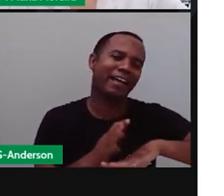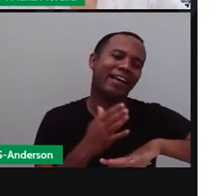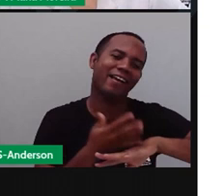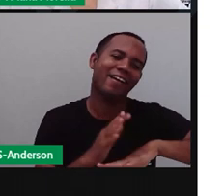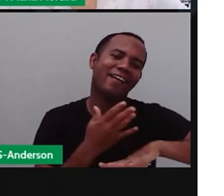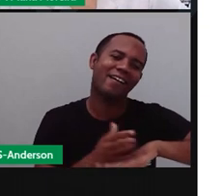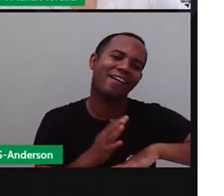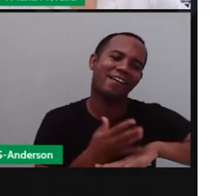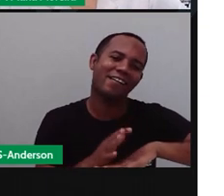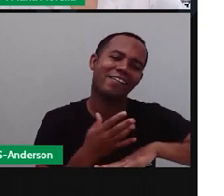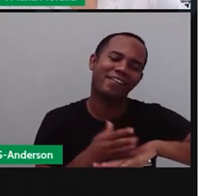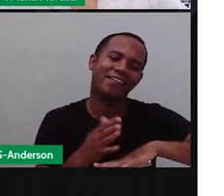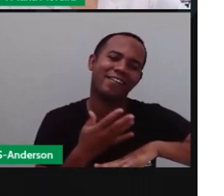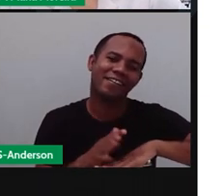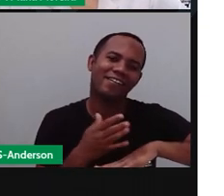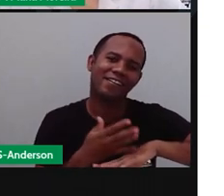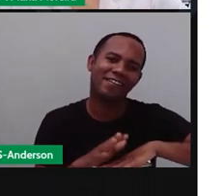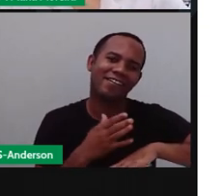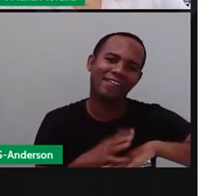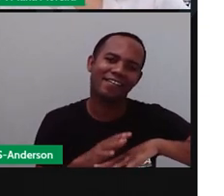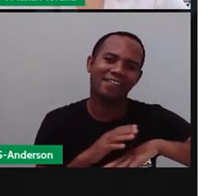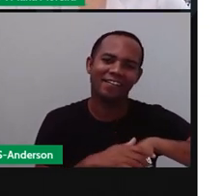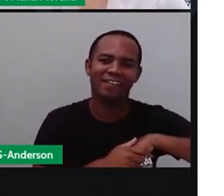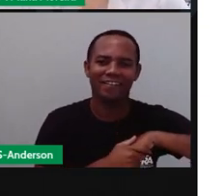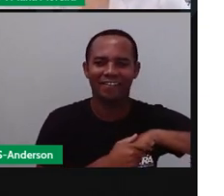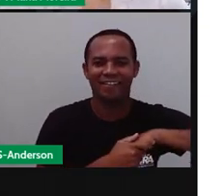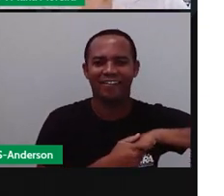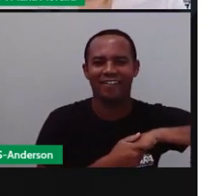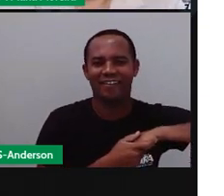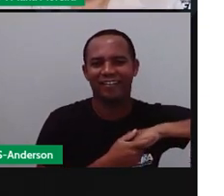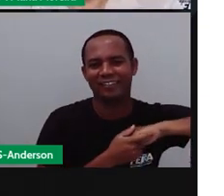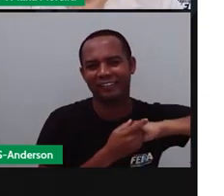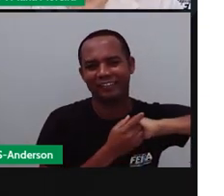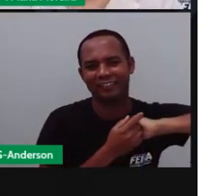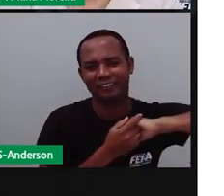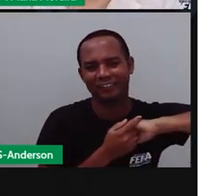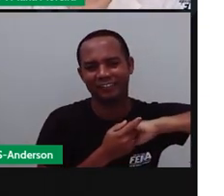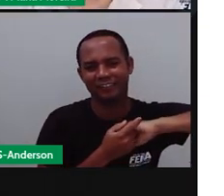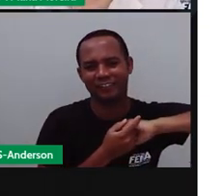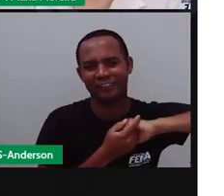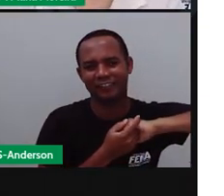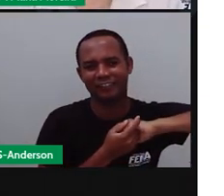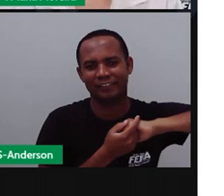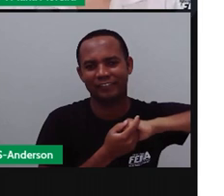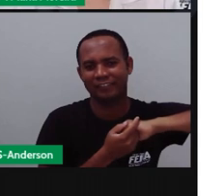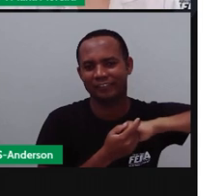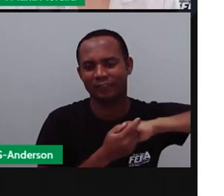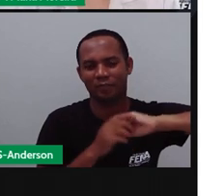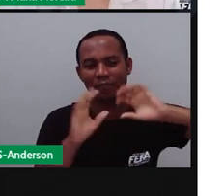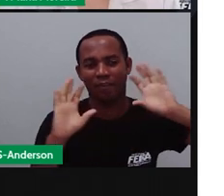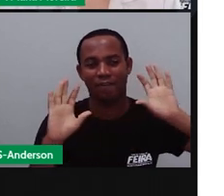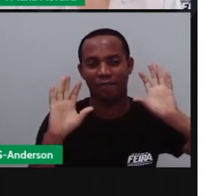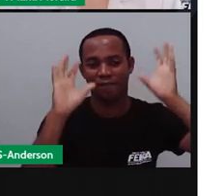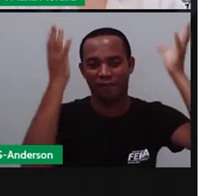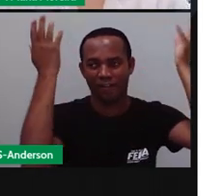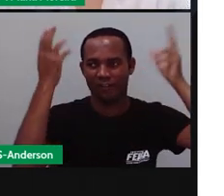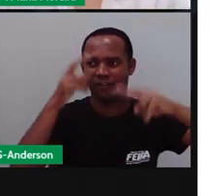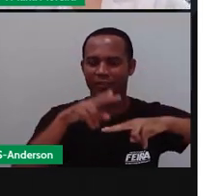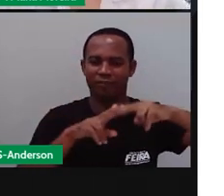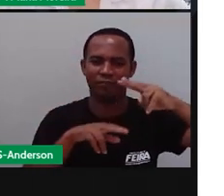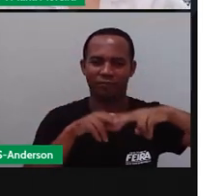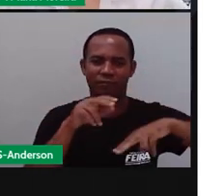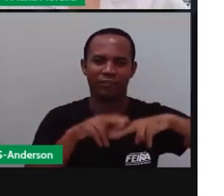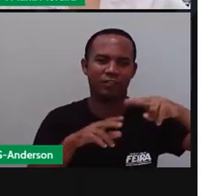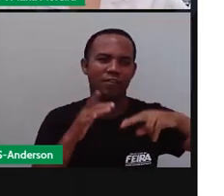Vai praticar. Ele aqui não tem querer, não. Mentira, ele tem. Deixa eu arrumar aqui para a gente fazer. Toda festa junina tem